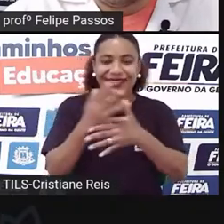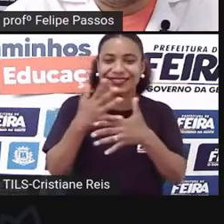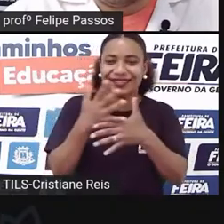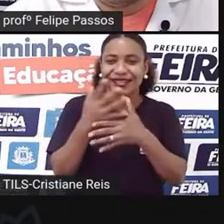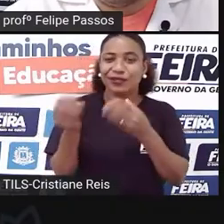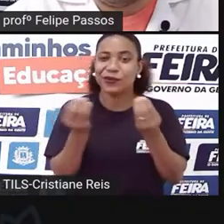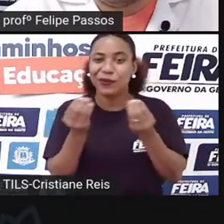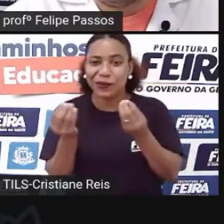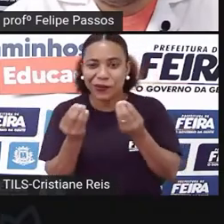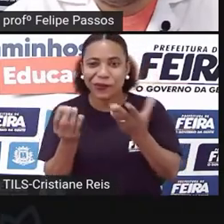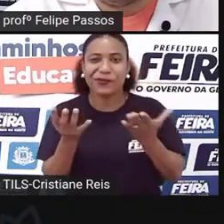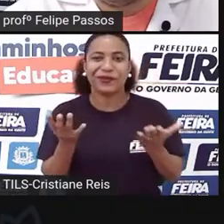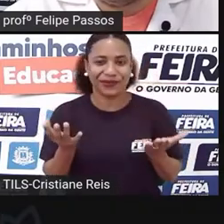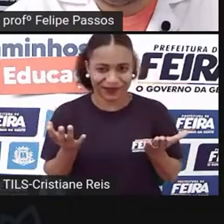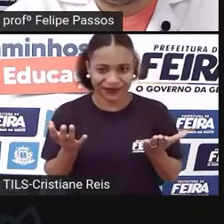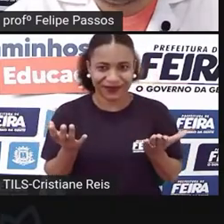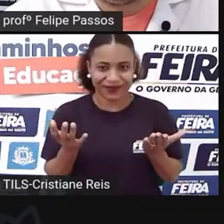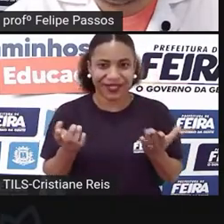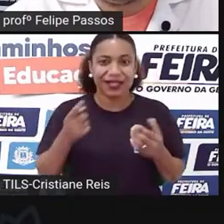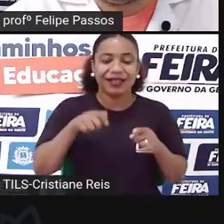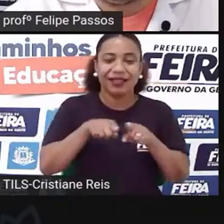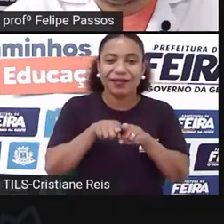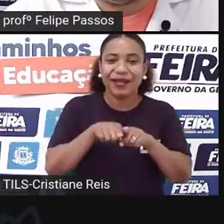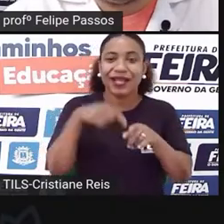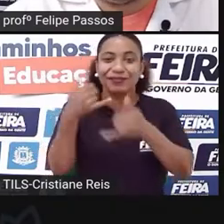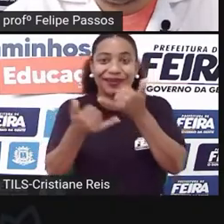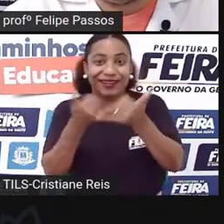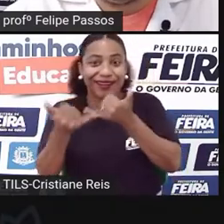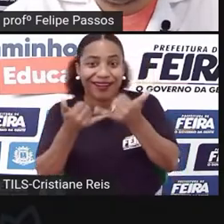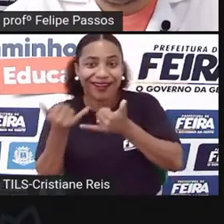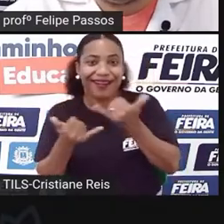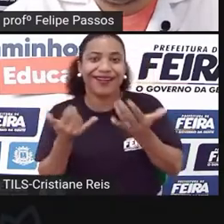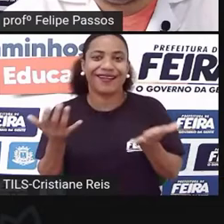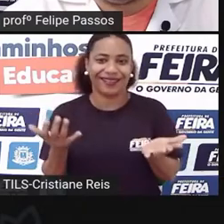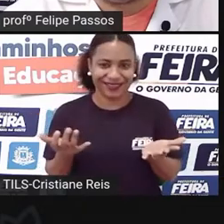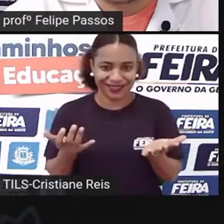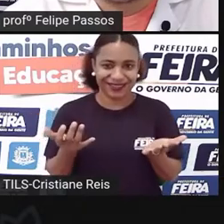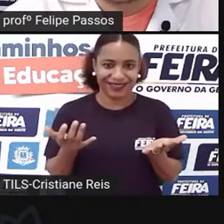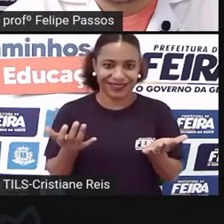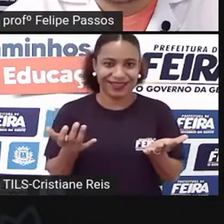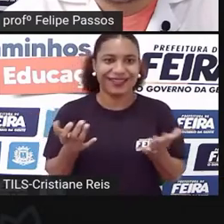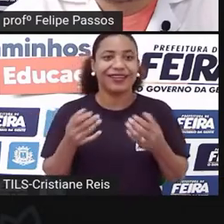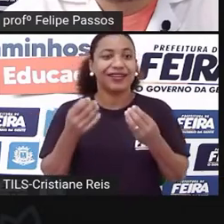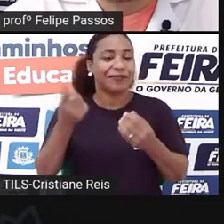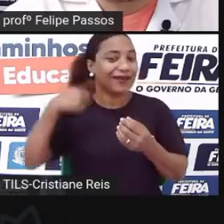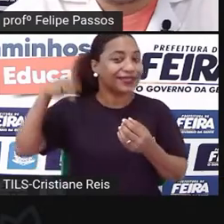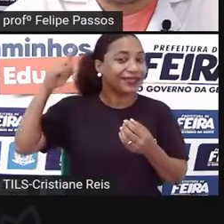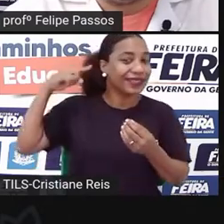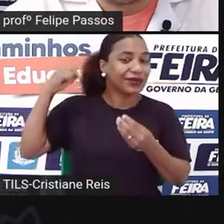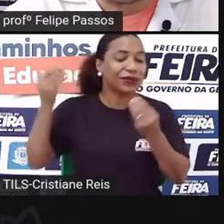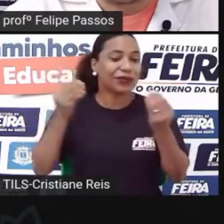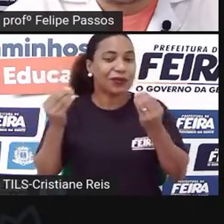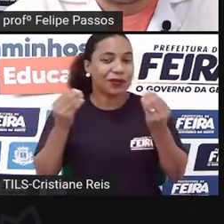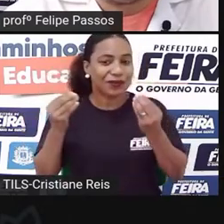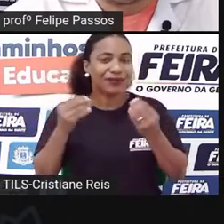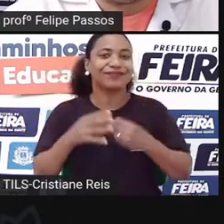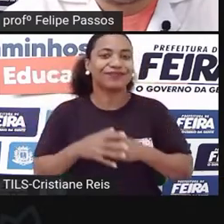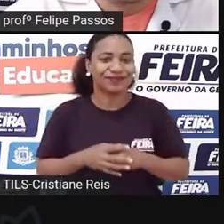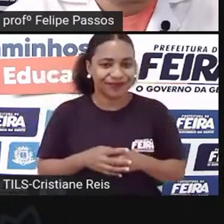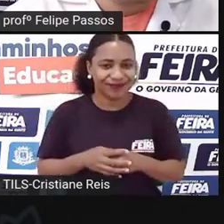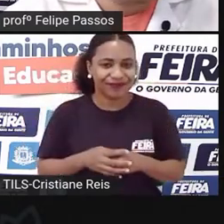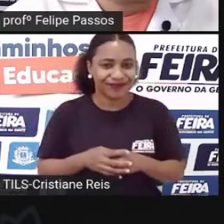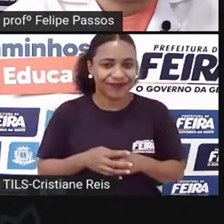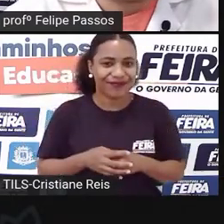criança, você sabe como são as brincadeiras, você conseguia ver como eram as brincadeiras de uma época. e a nossa vida, pense, eu tenho